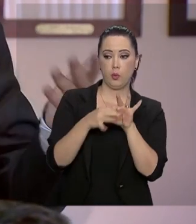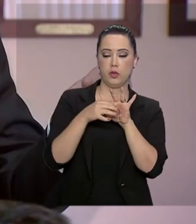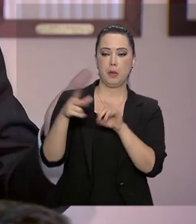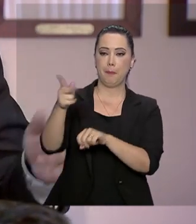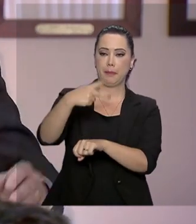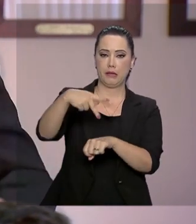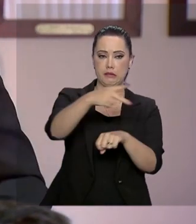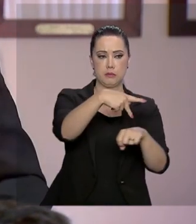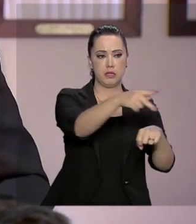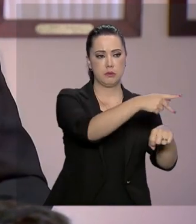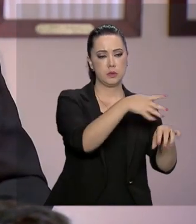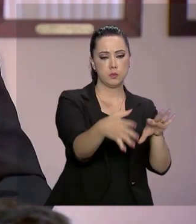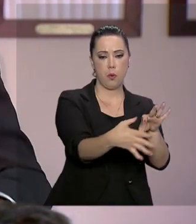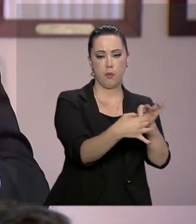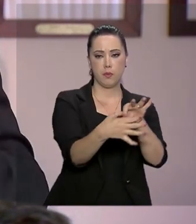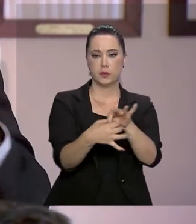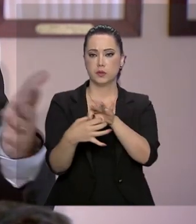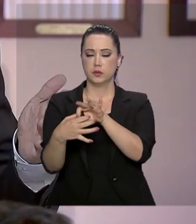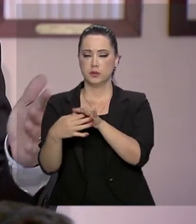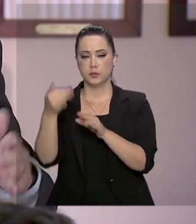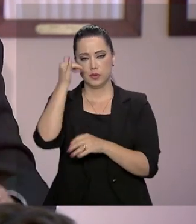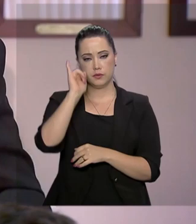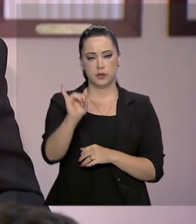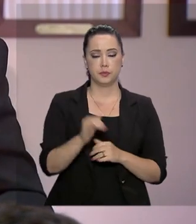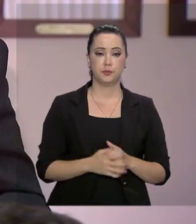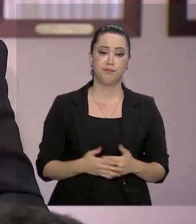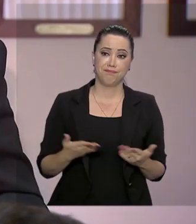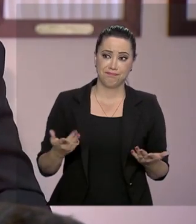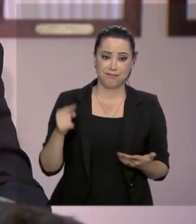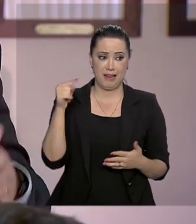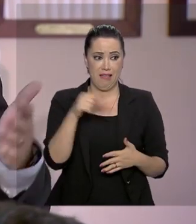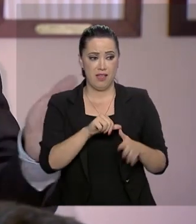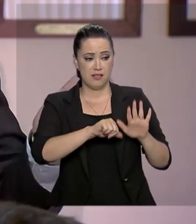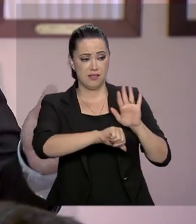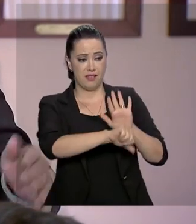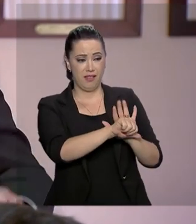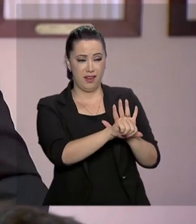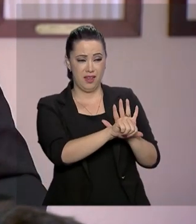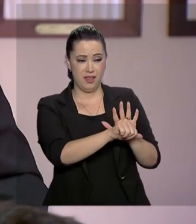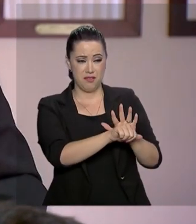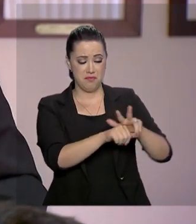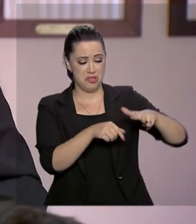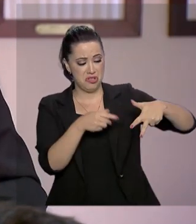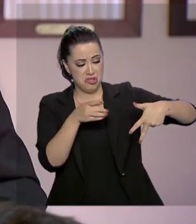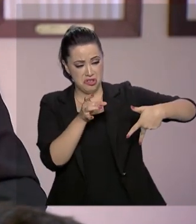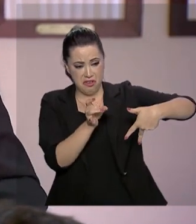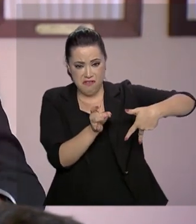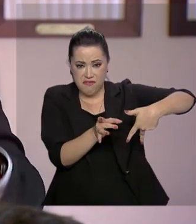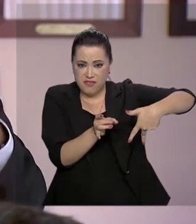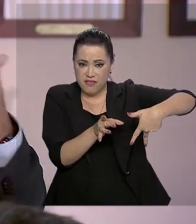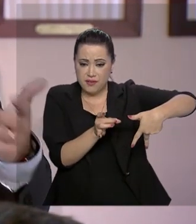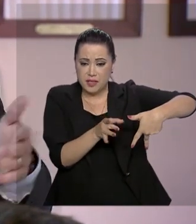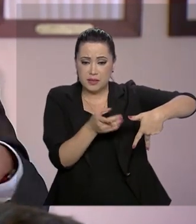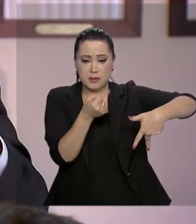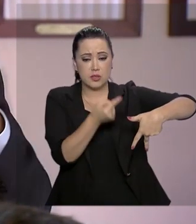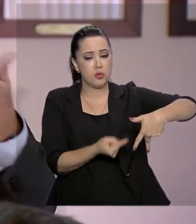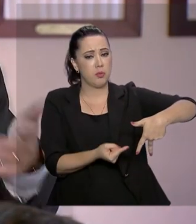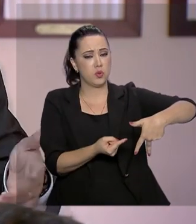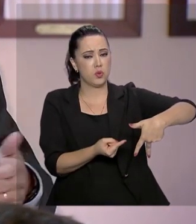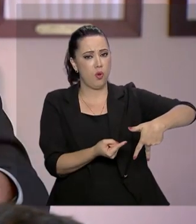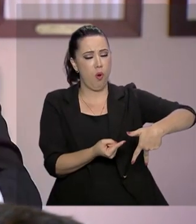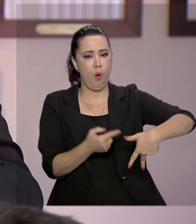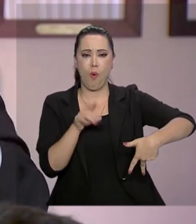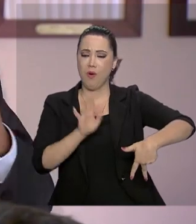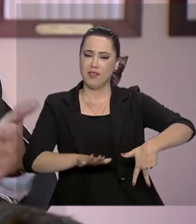novas vítimas. Esse crime de tráfico internacional de pessoas é um crime que muitas vezes não se soluciona, não se